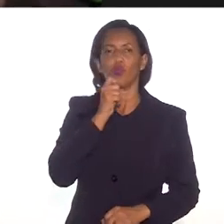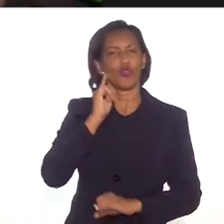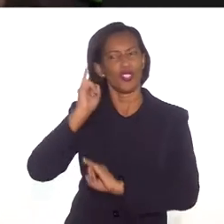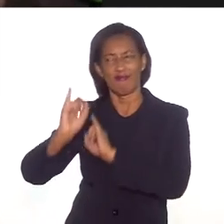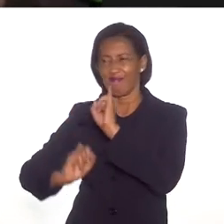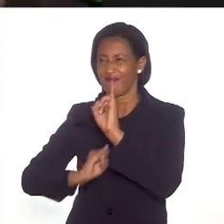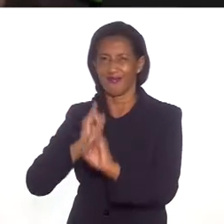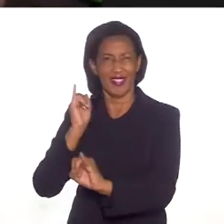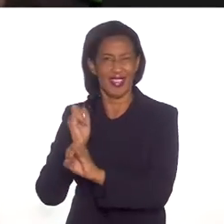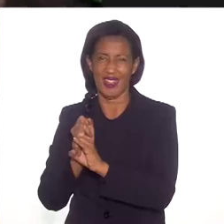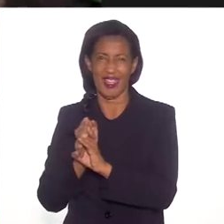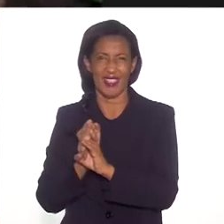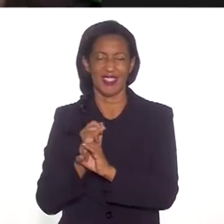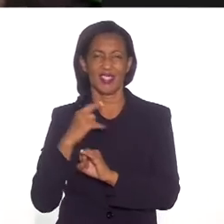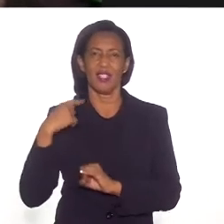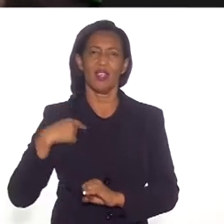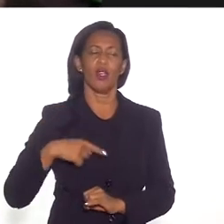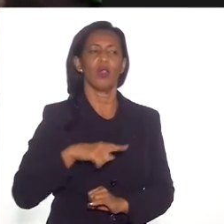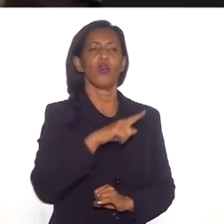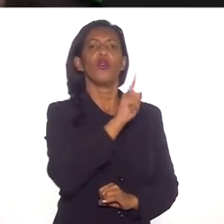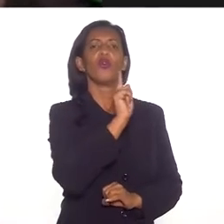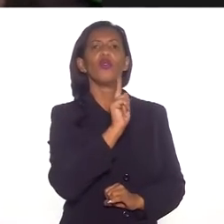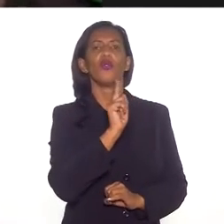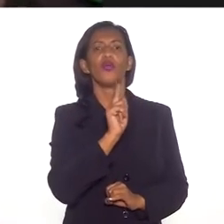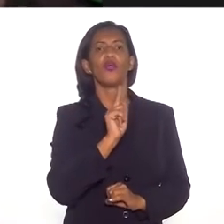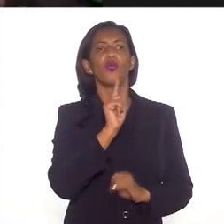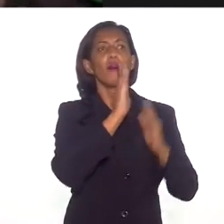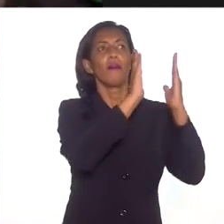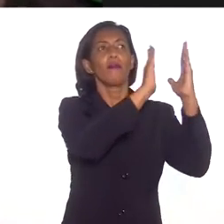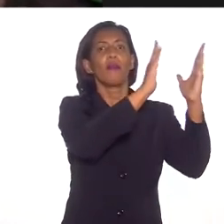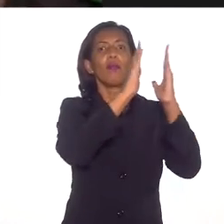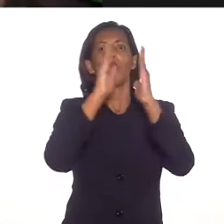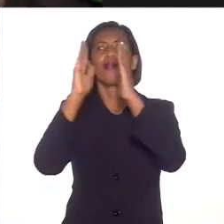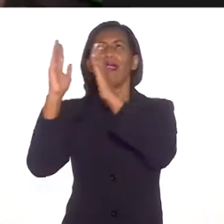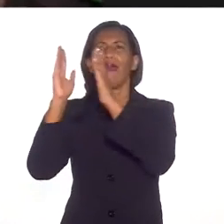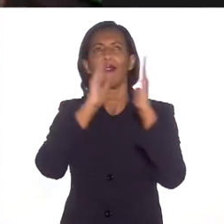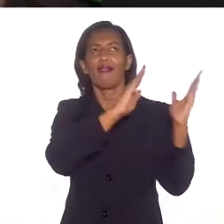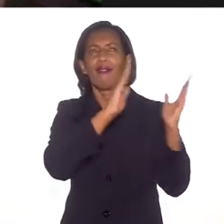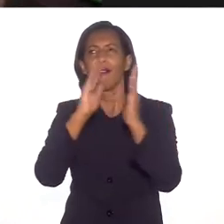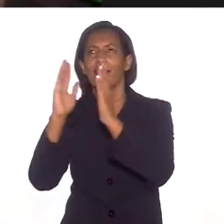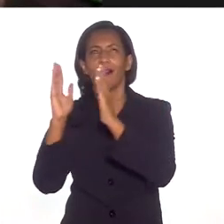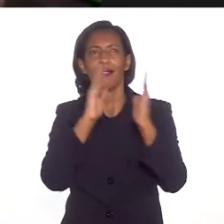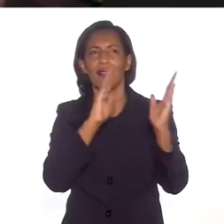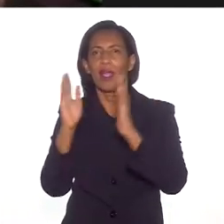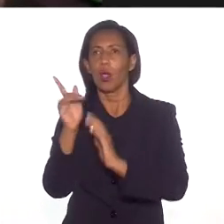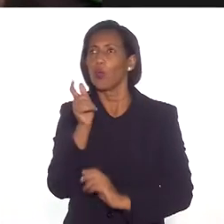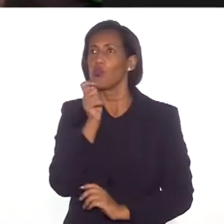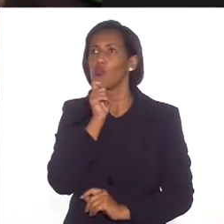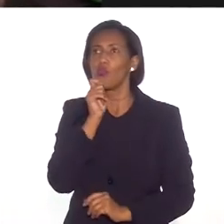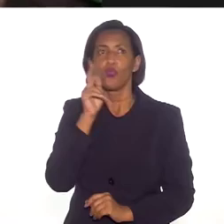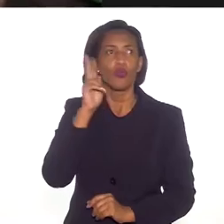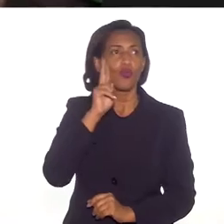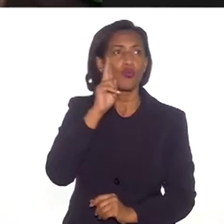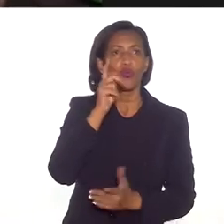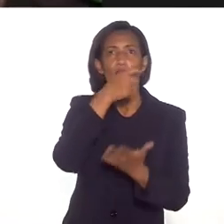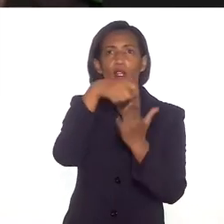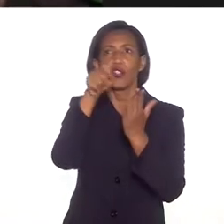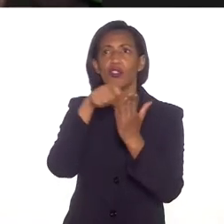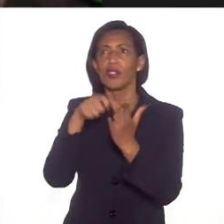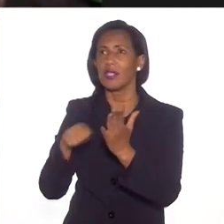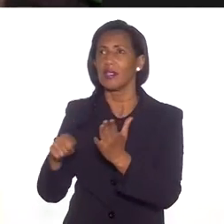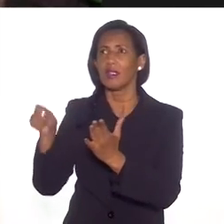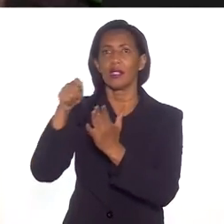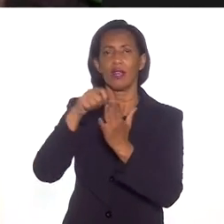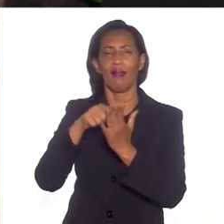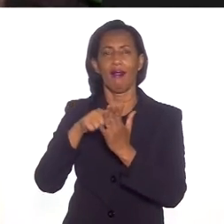Google, não tinha nada, eu fui buscar essas histórias nas bibliotecas e fui descobrindo que elas, de fato, não tinham sido contadas.